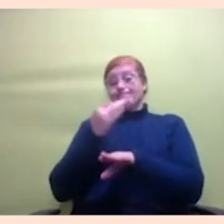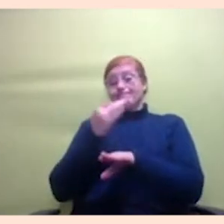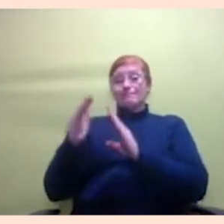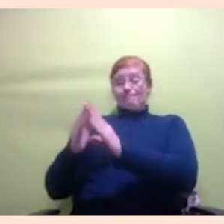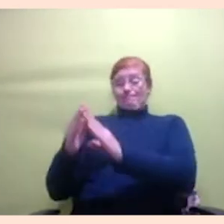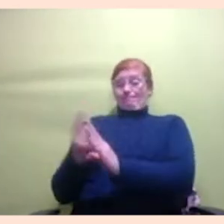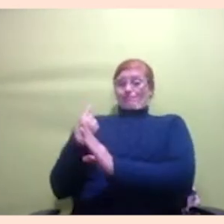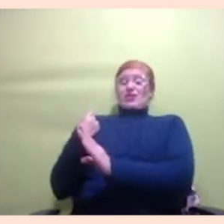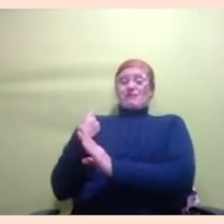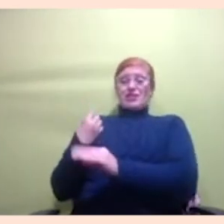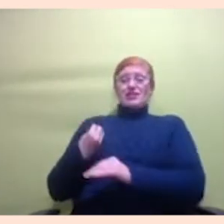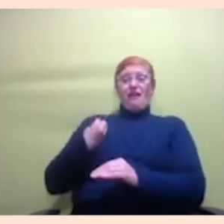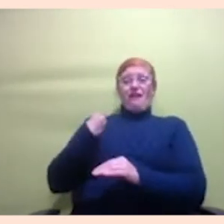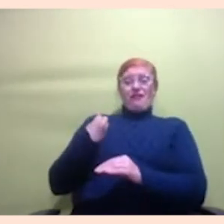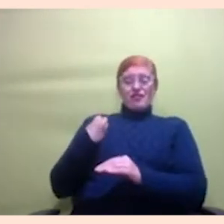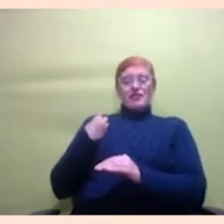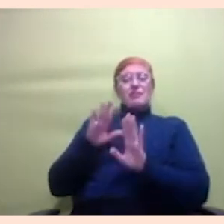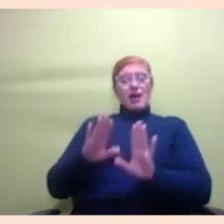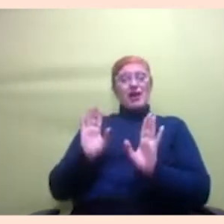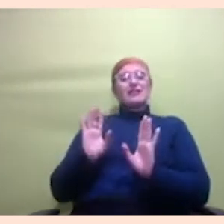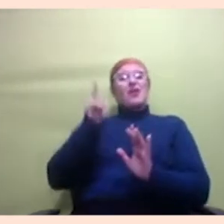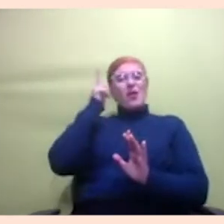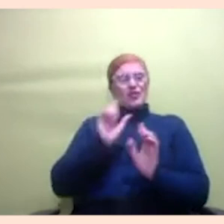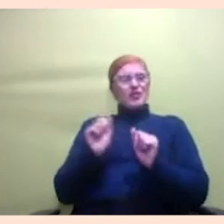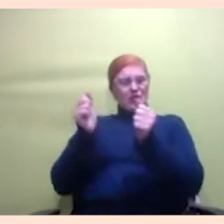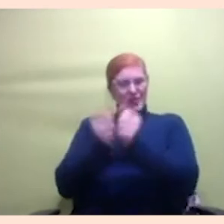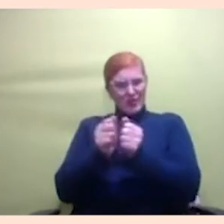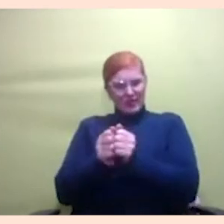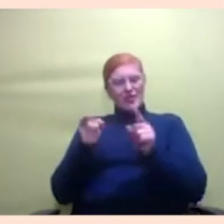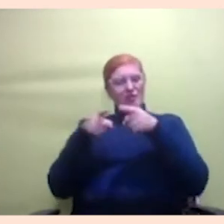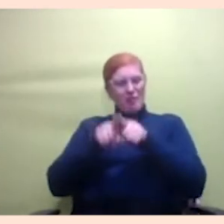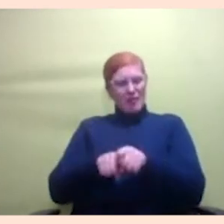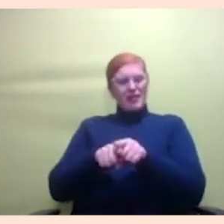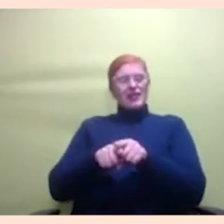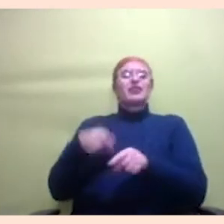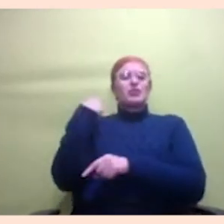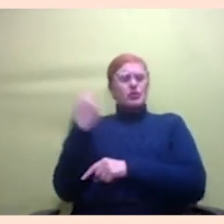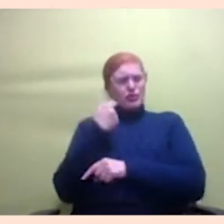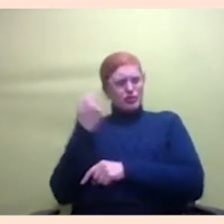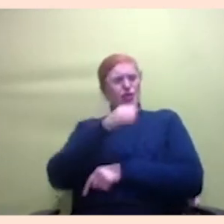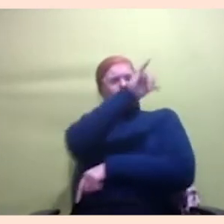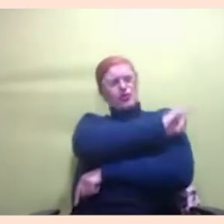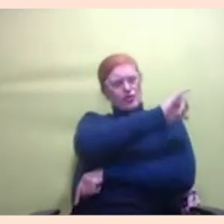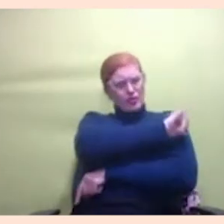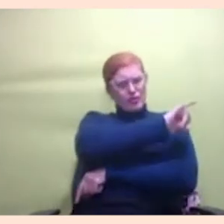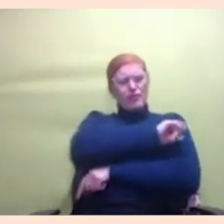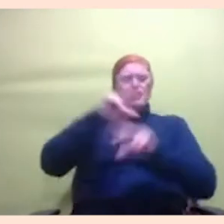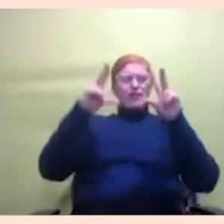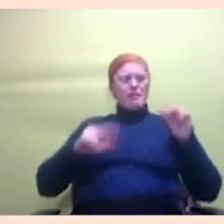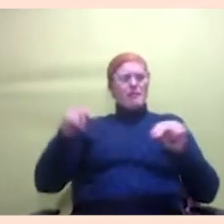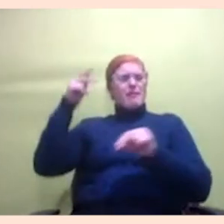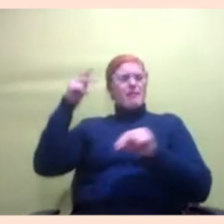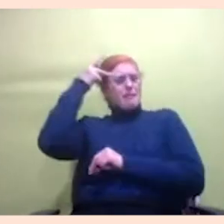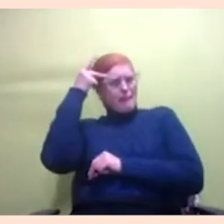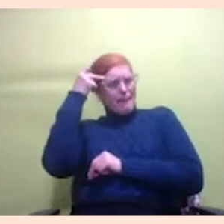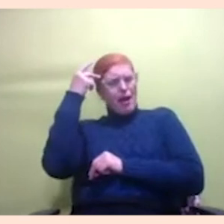companheiros do Rio Grande do Sul da Bahia de São Paulo do Rio de Janeiro do Distrito Federal do Recife